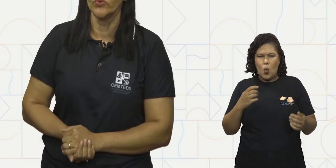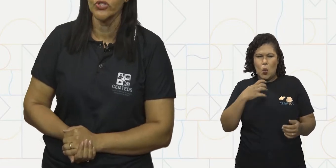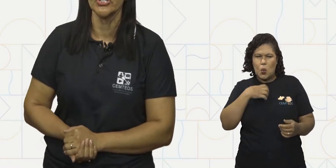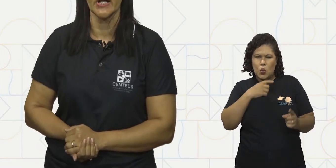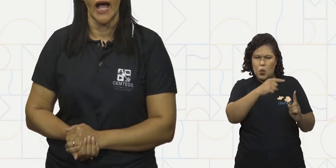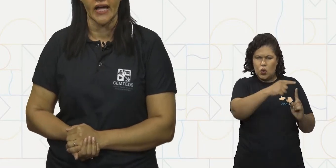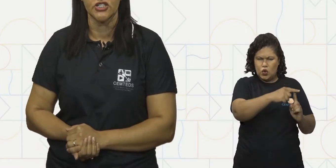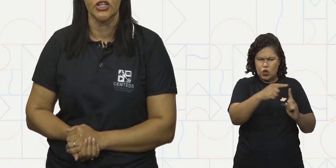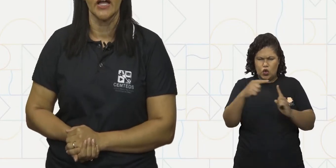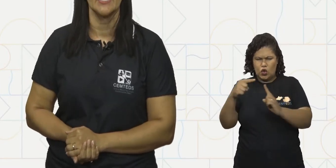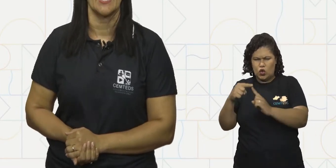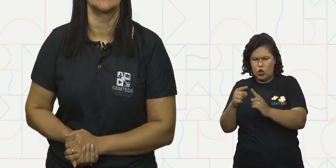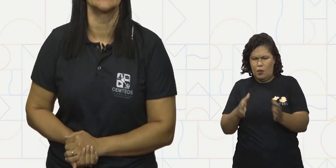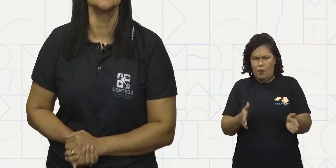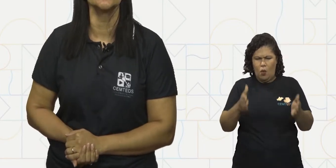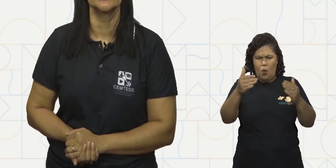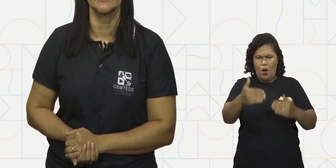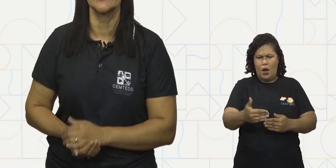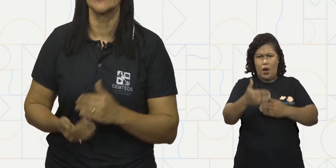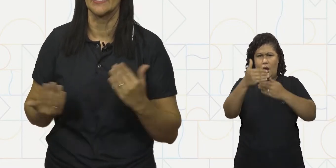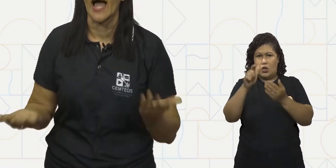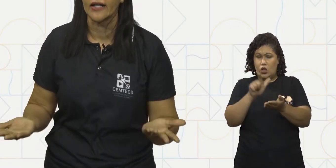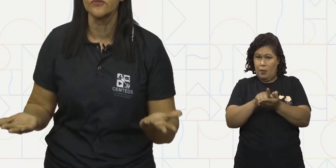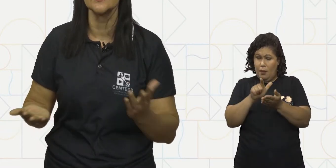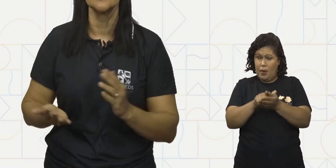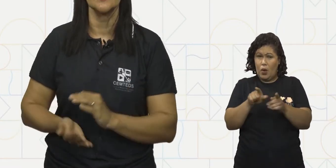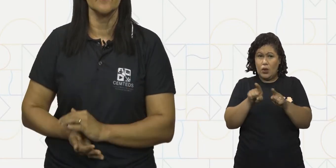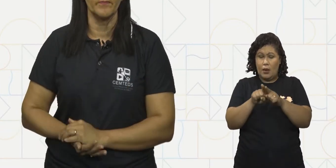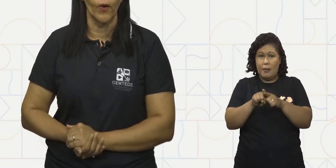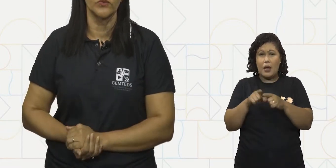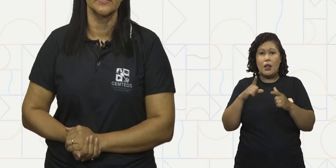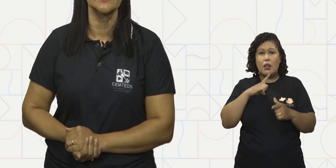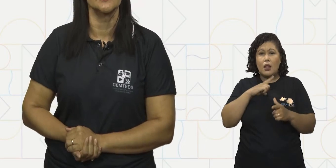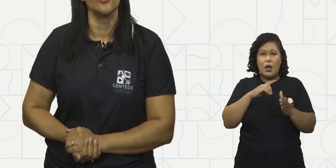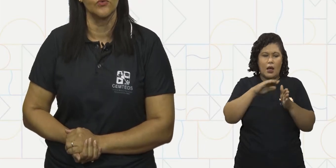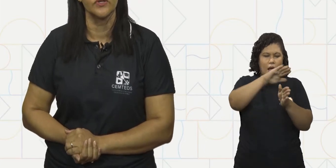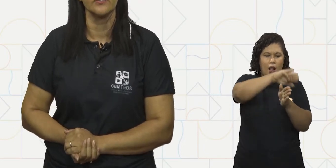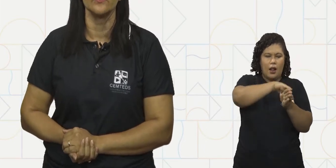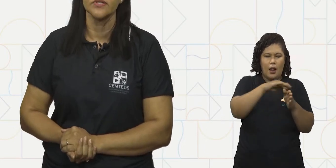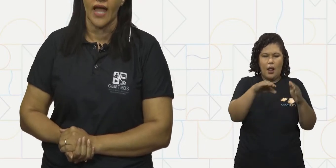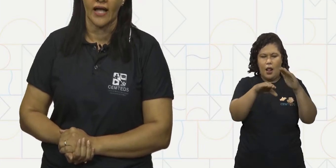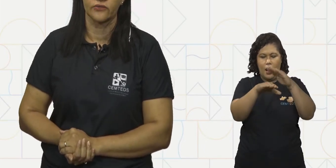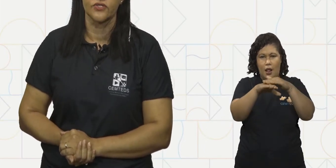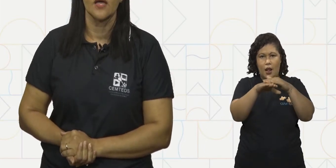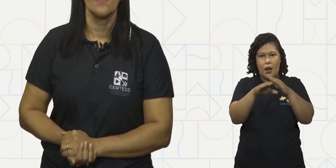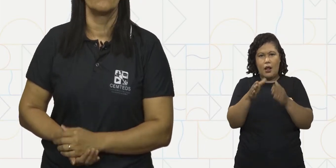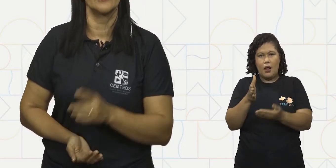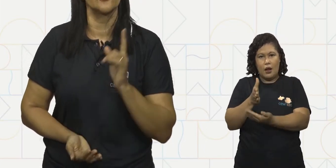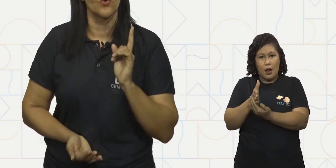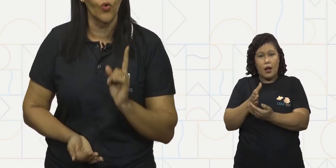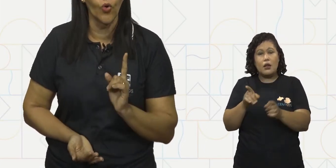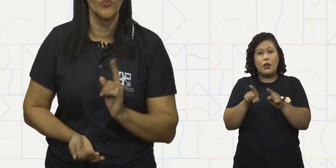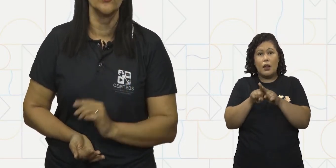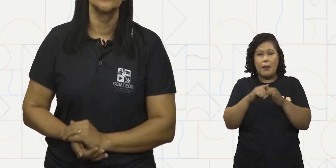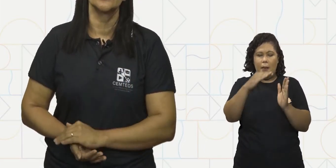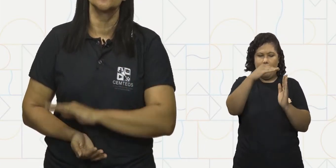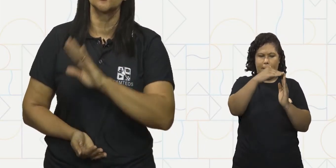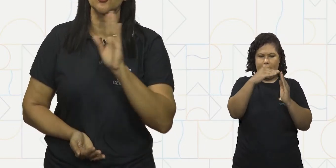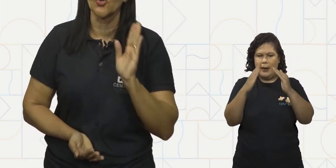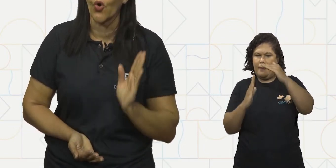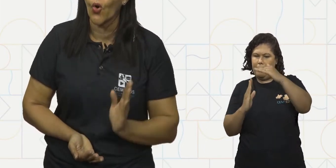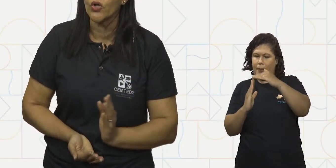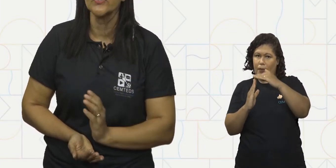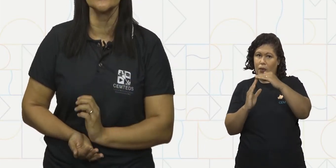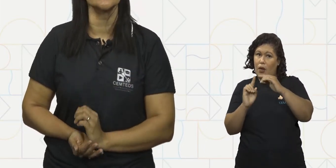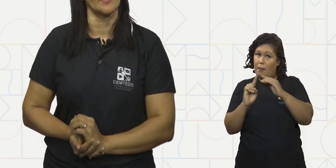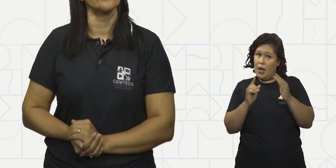comuns de caixa, além de terem lados e pontas que unem os lados. Mas o cubo tem